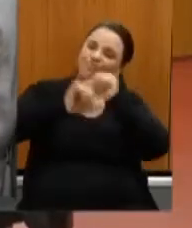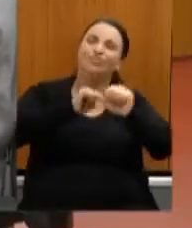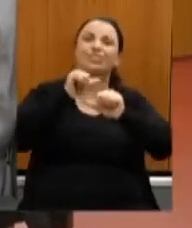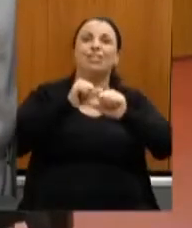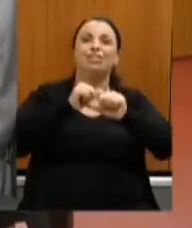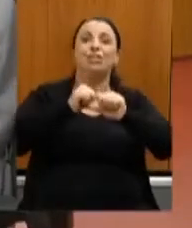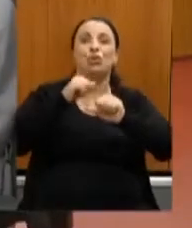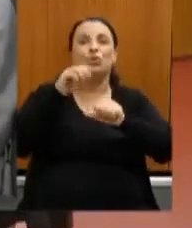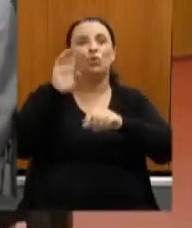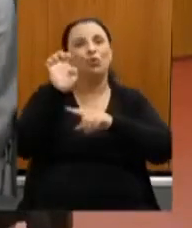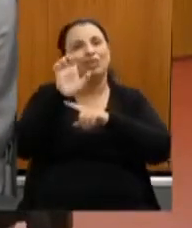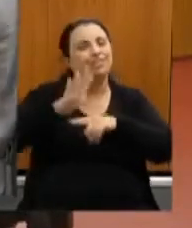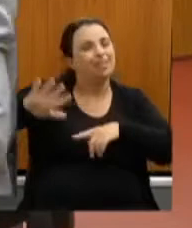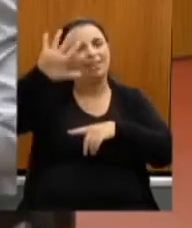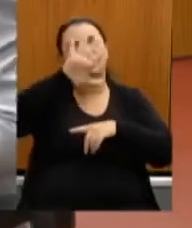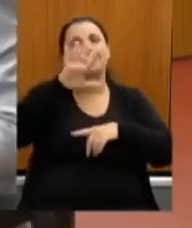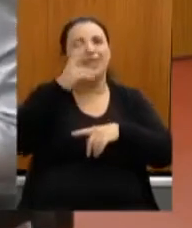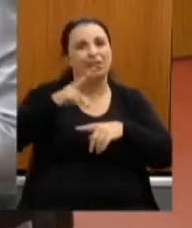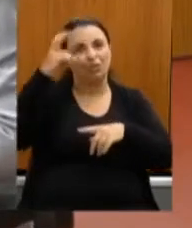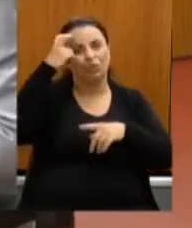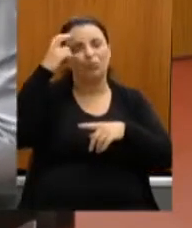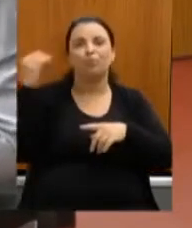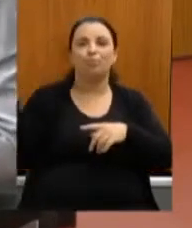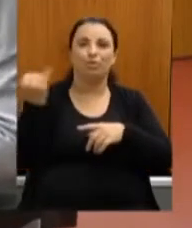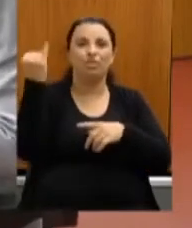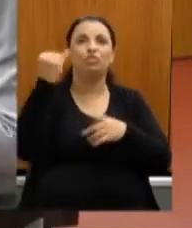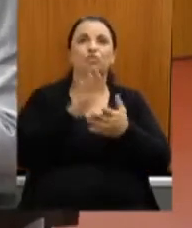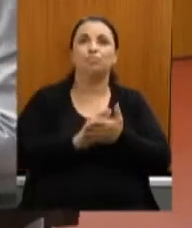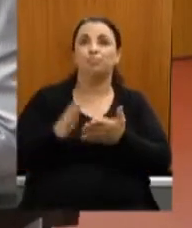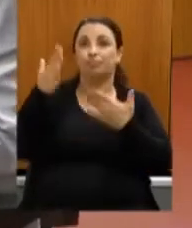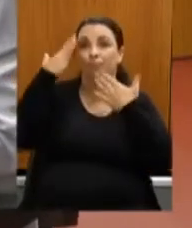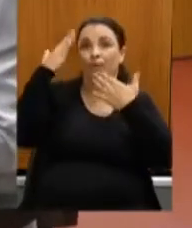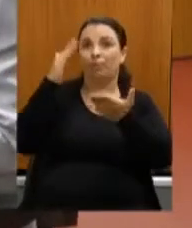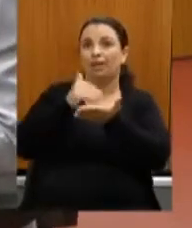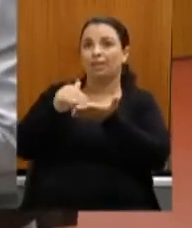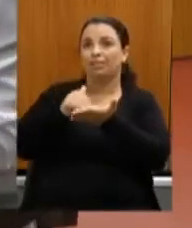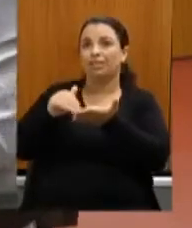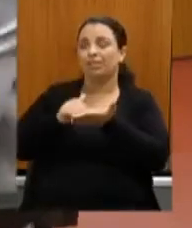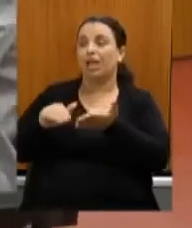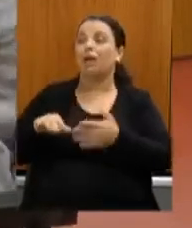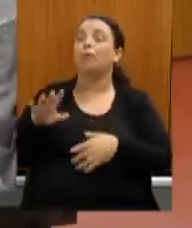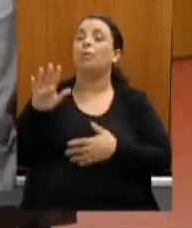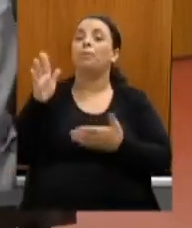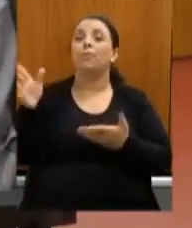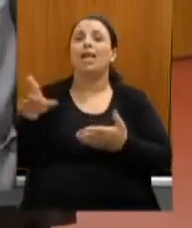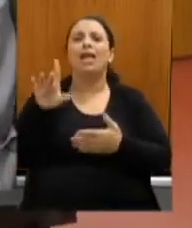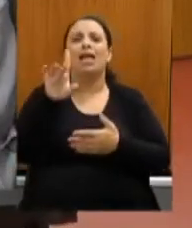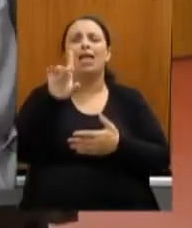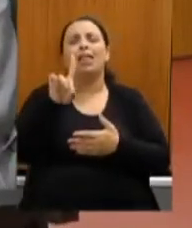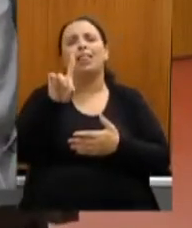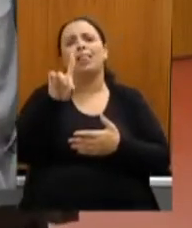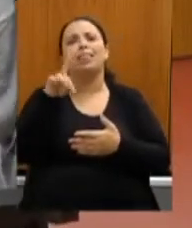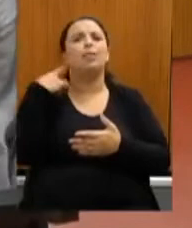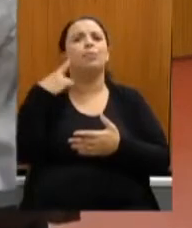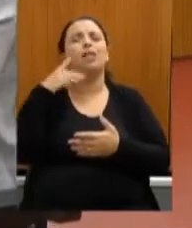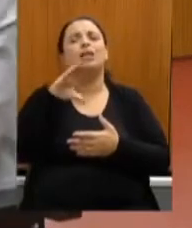importantíssimo Obrigado secretário deputado Carlos Pimenta alguma consideração a ser feita sim